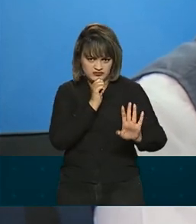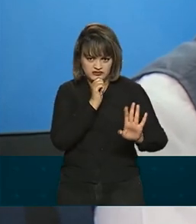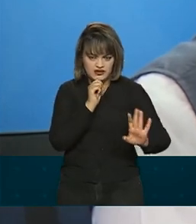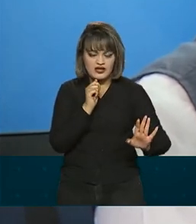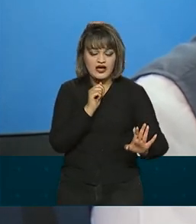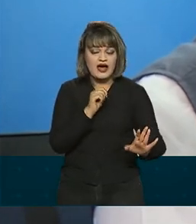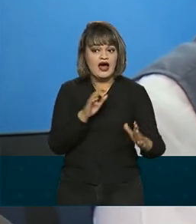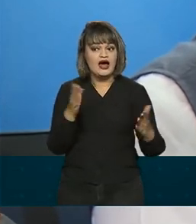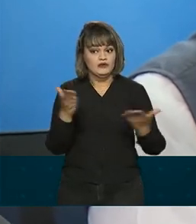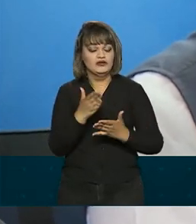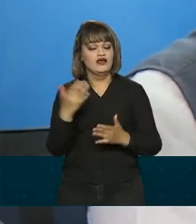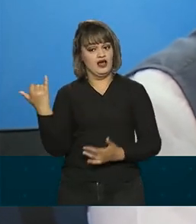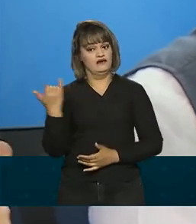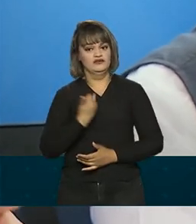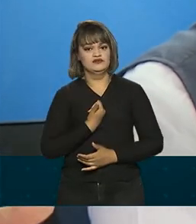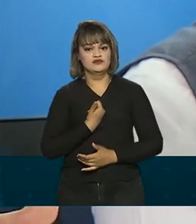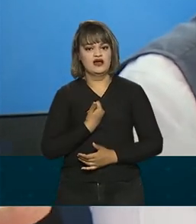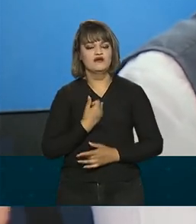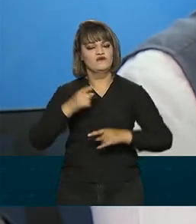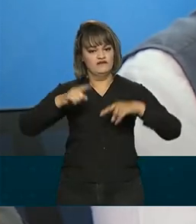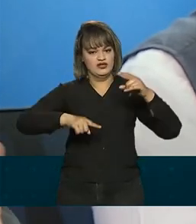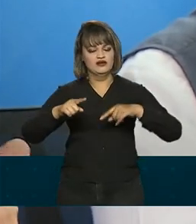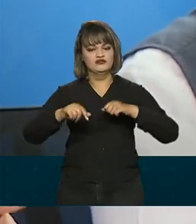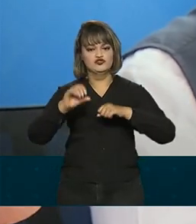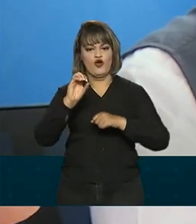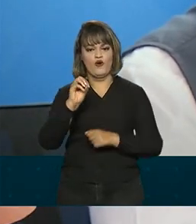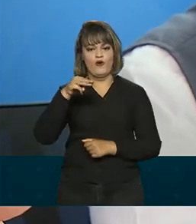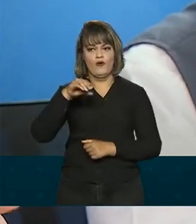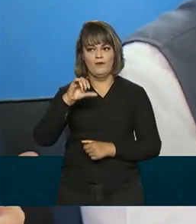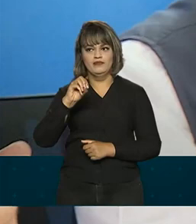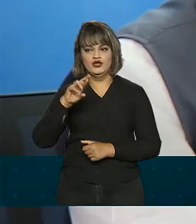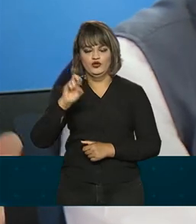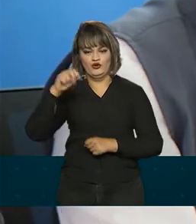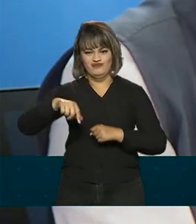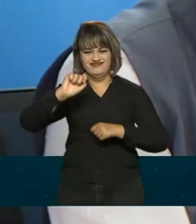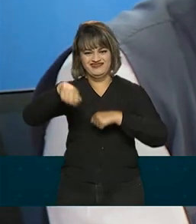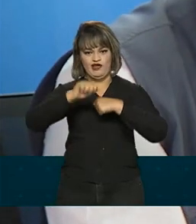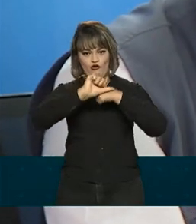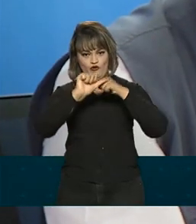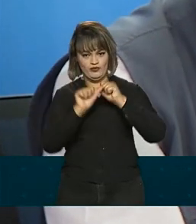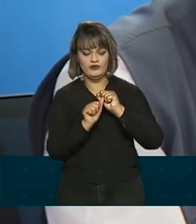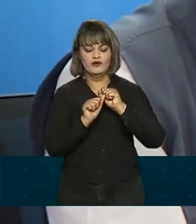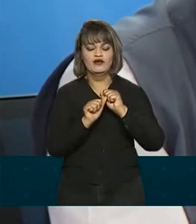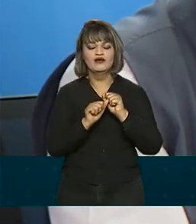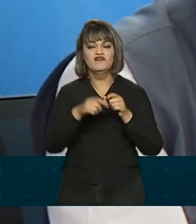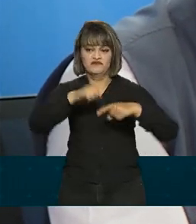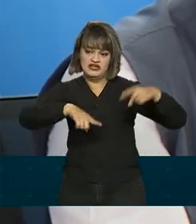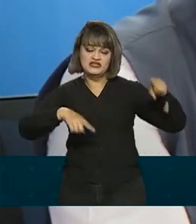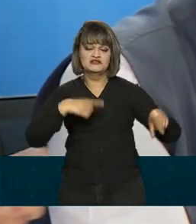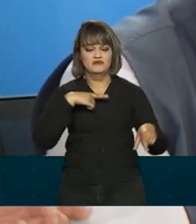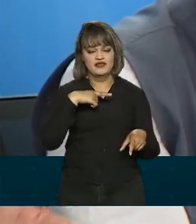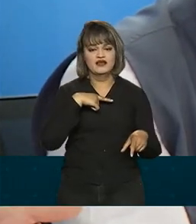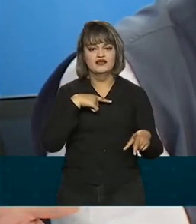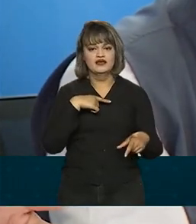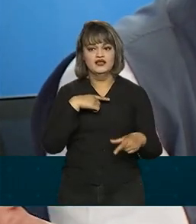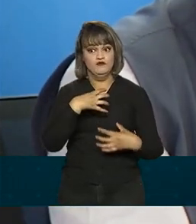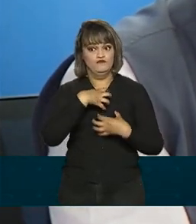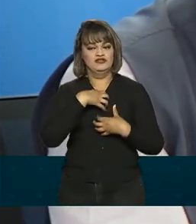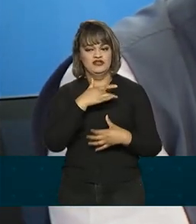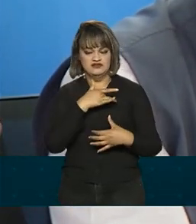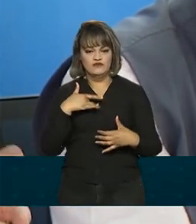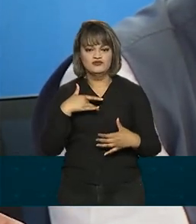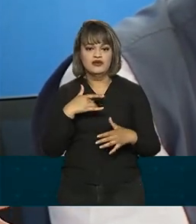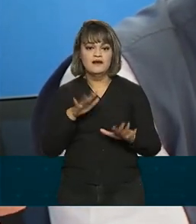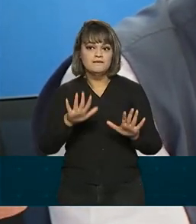é a notificação da variante. Tem muitas mutações, mas o real impacto sobre a saúde de cada um,